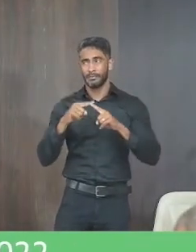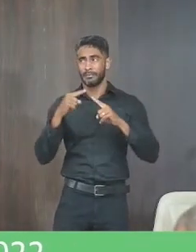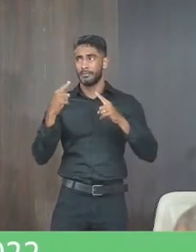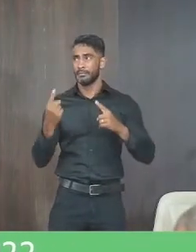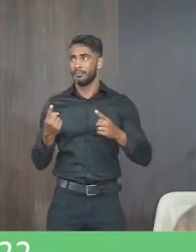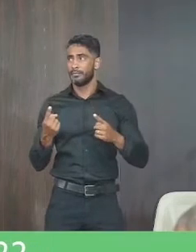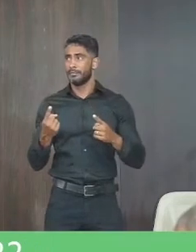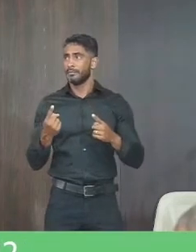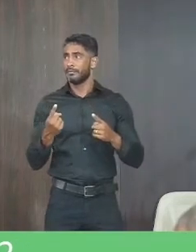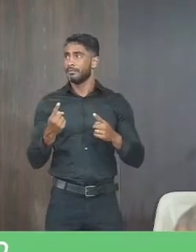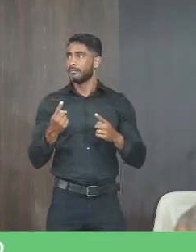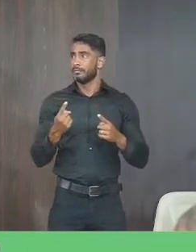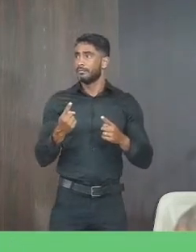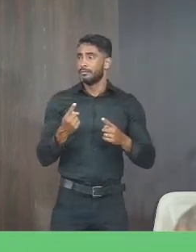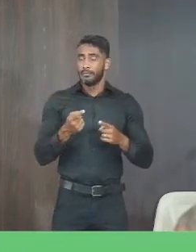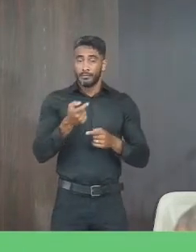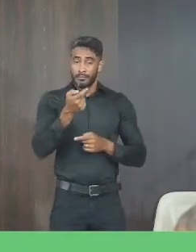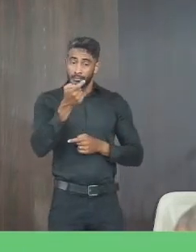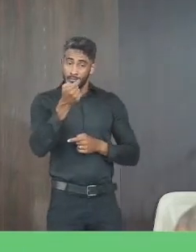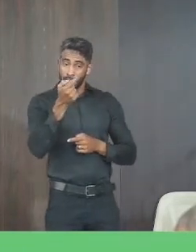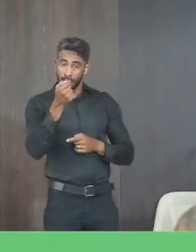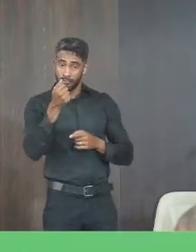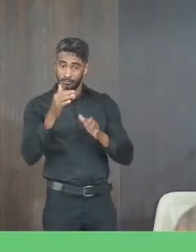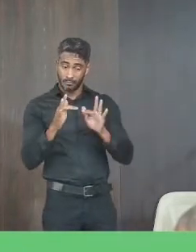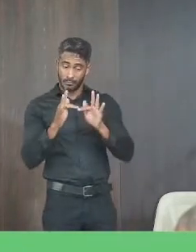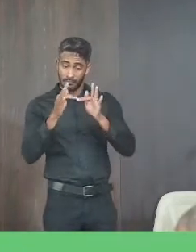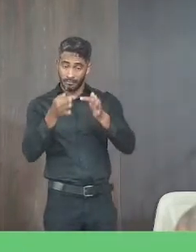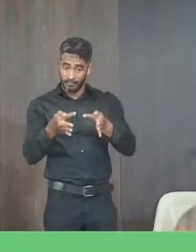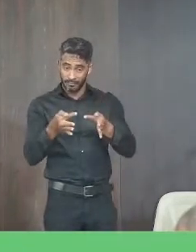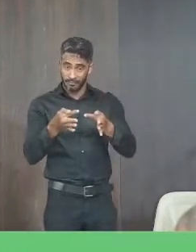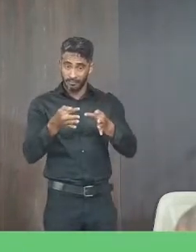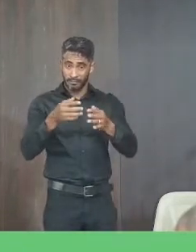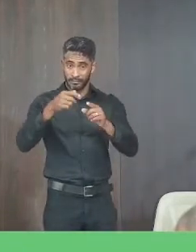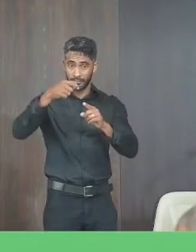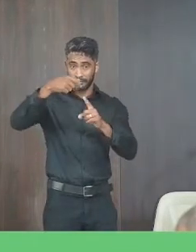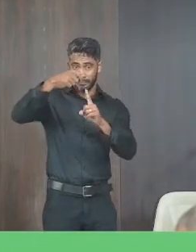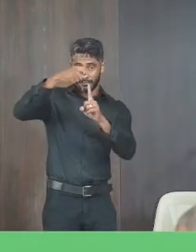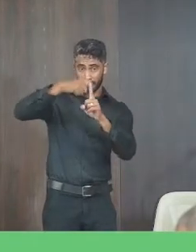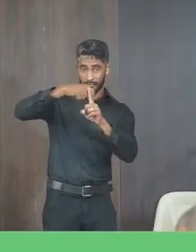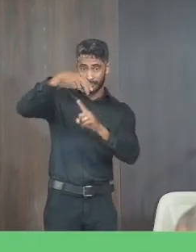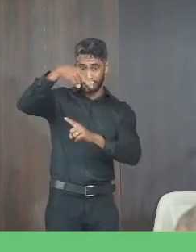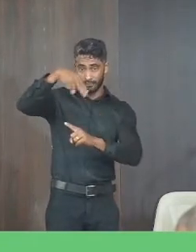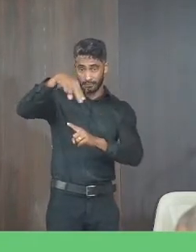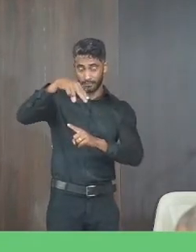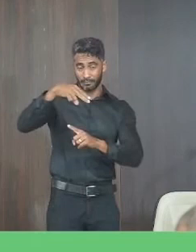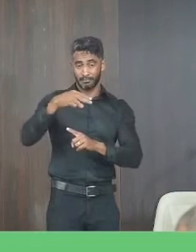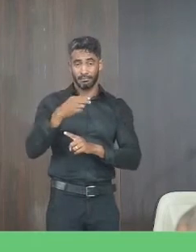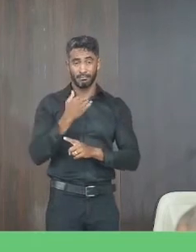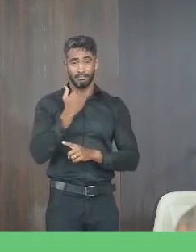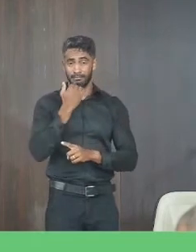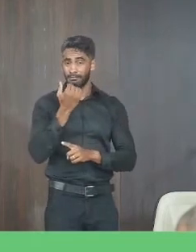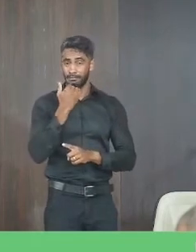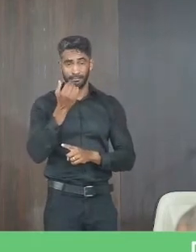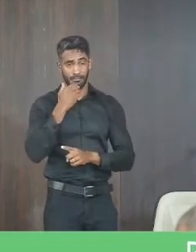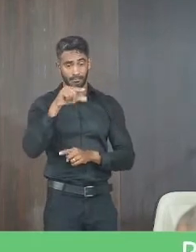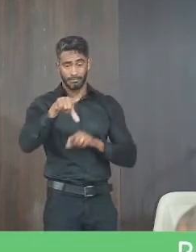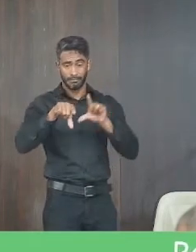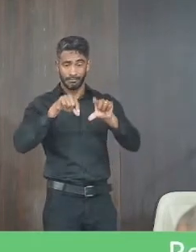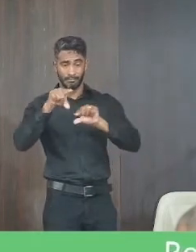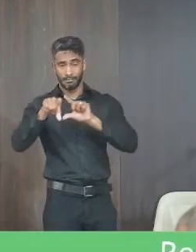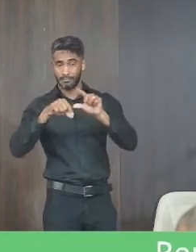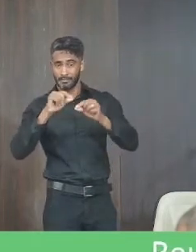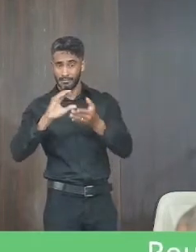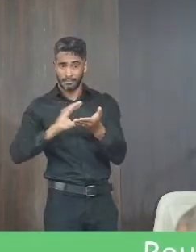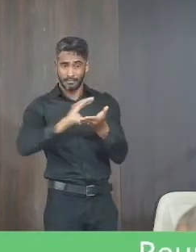nós já estamos quase findando o mês de novembro e nenhuma nenhuma das minhas indicações